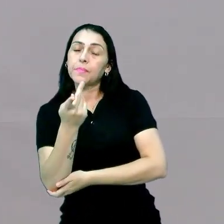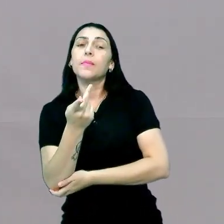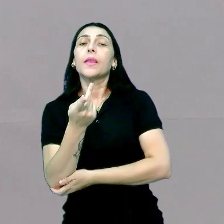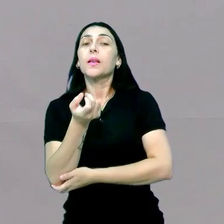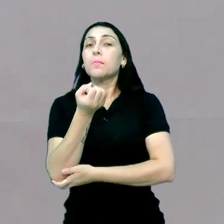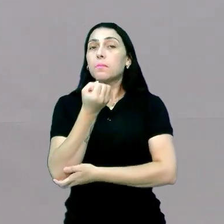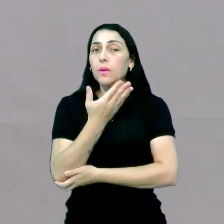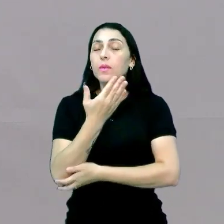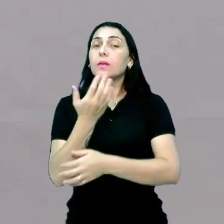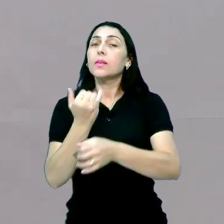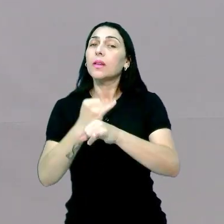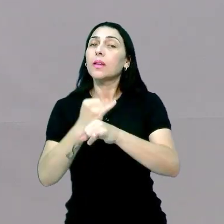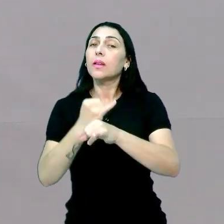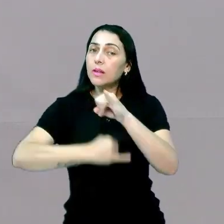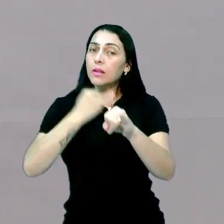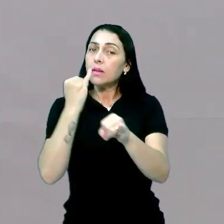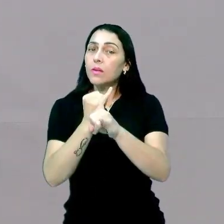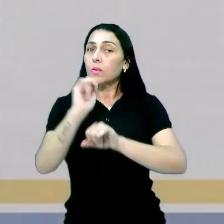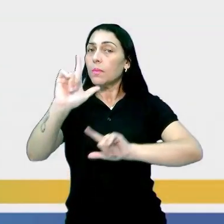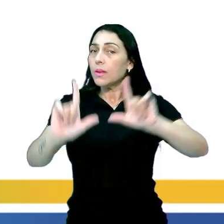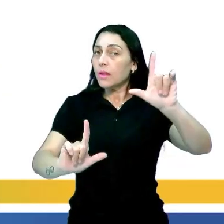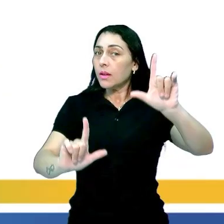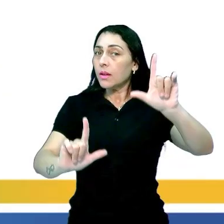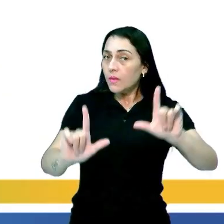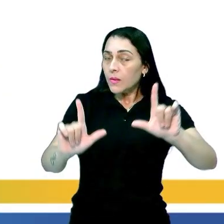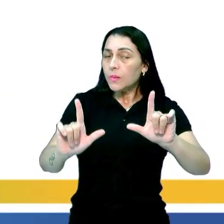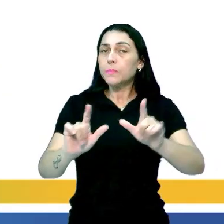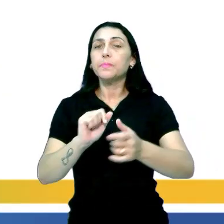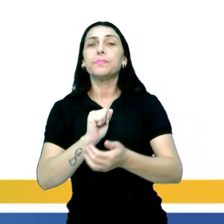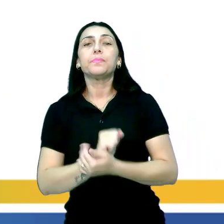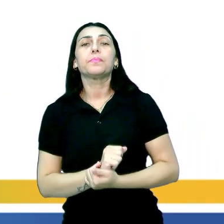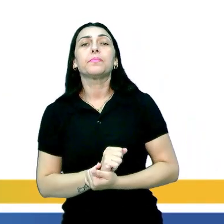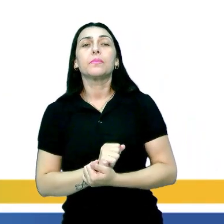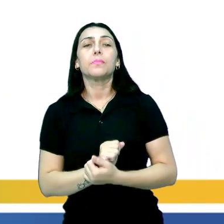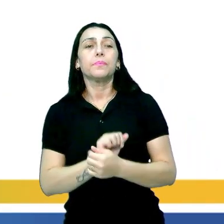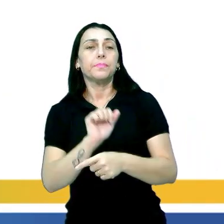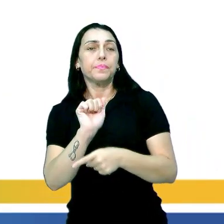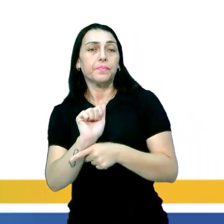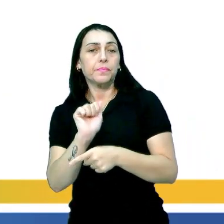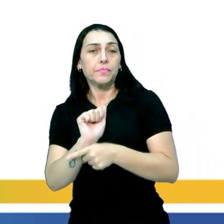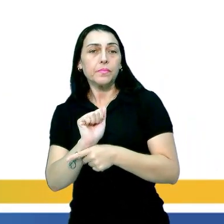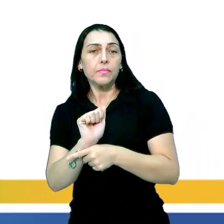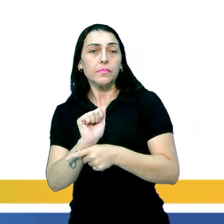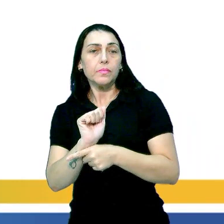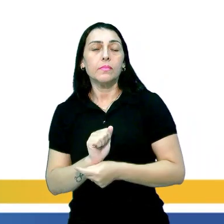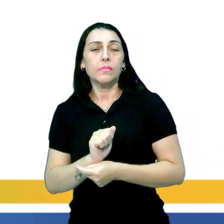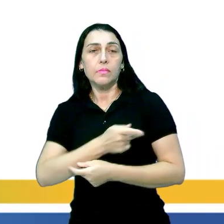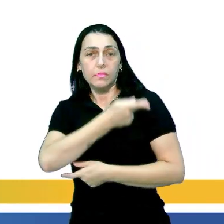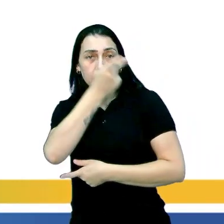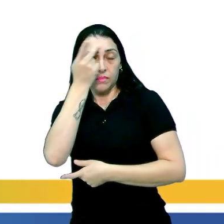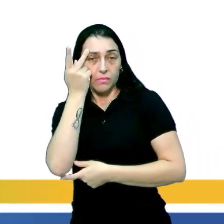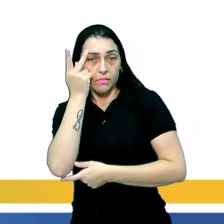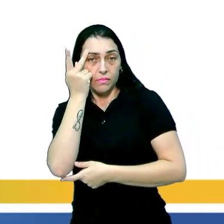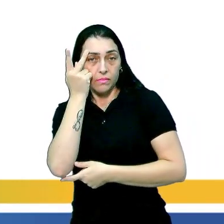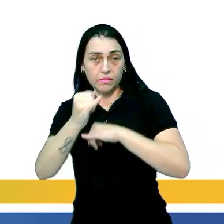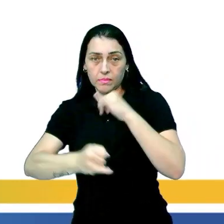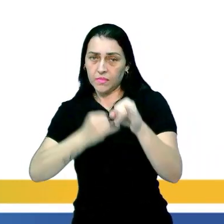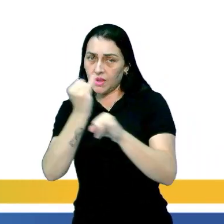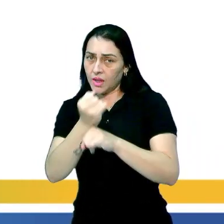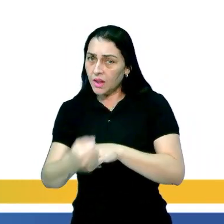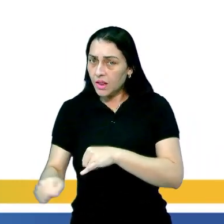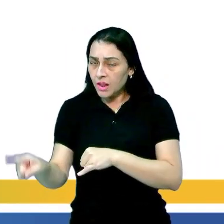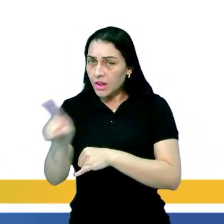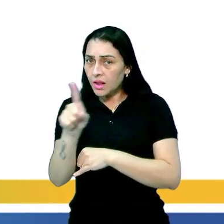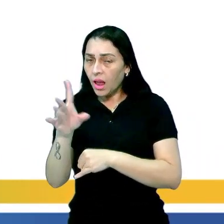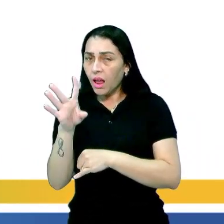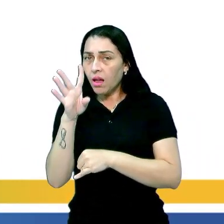vantagem da internet sobre a TV. Ok? Então, na letra A, os internautas não precisam ter de que